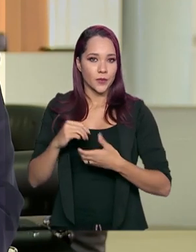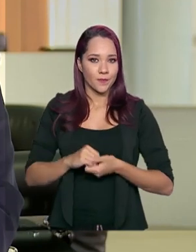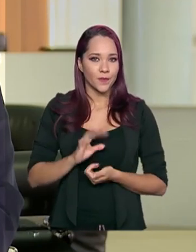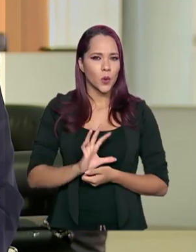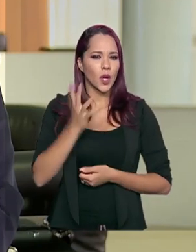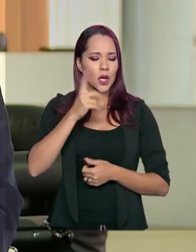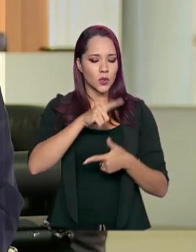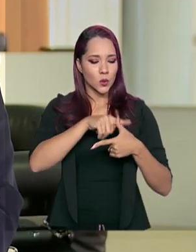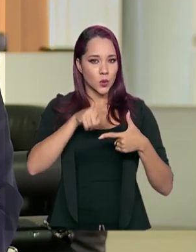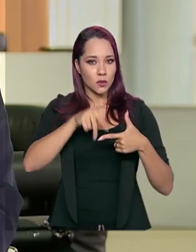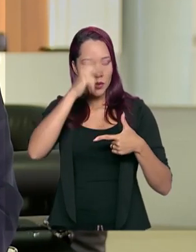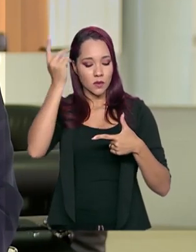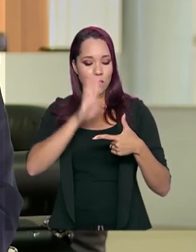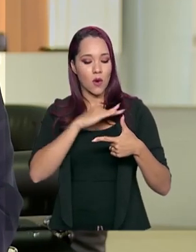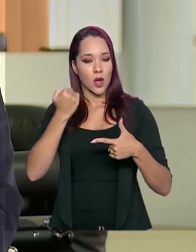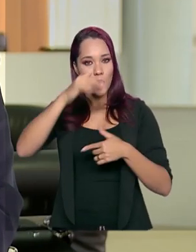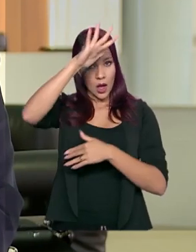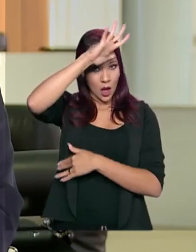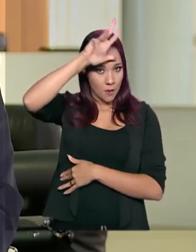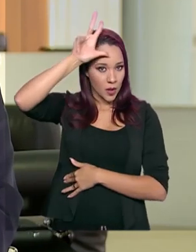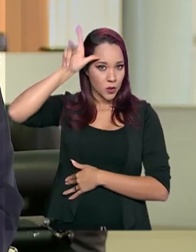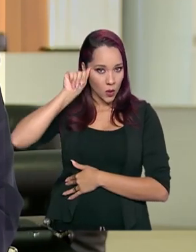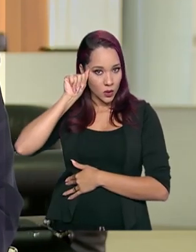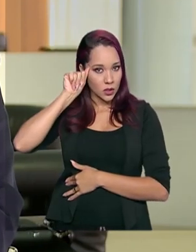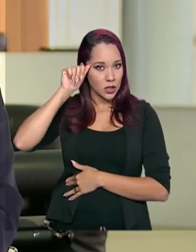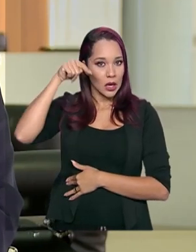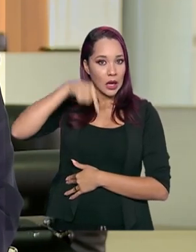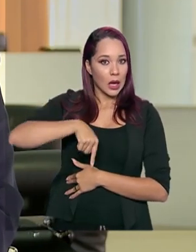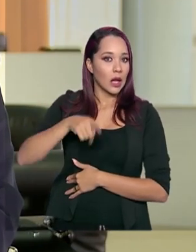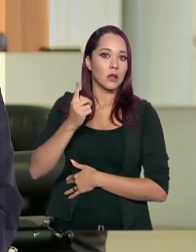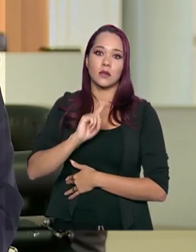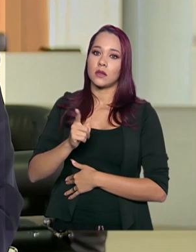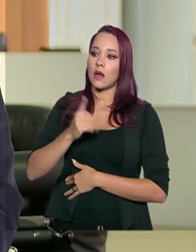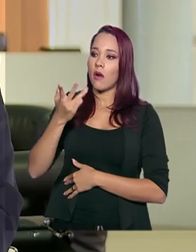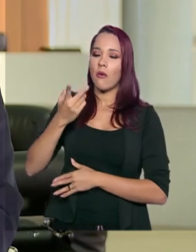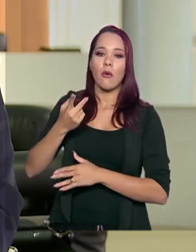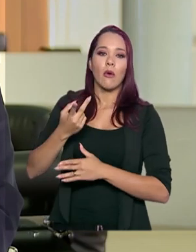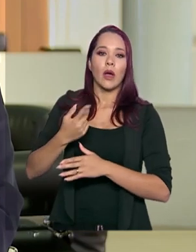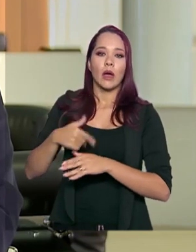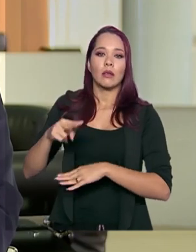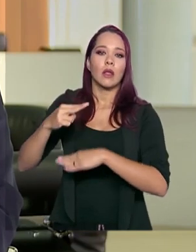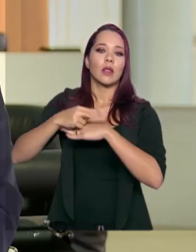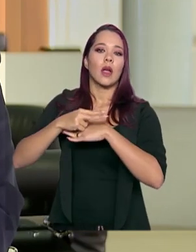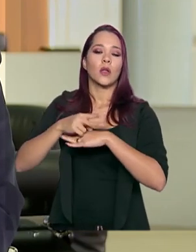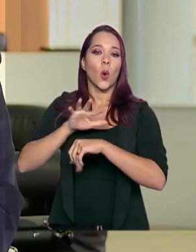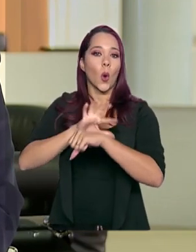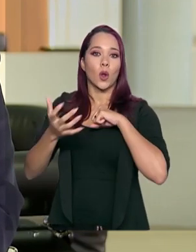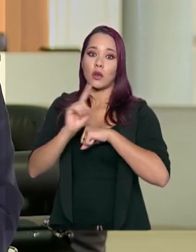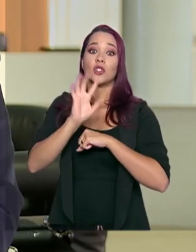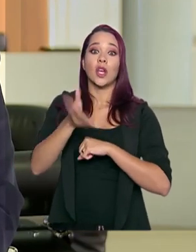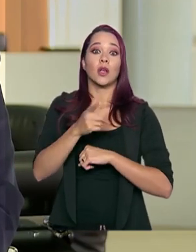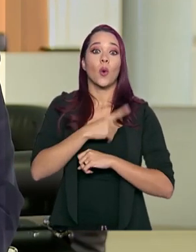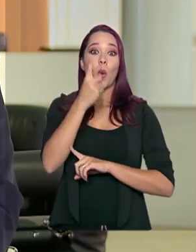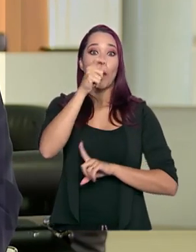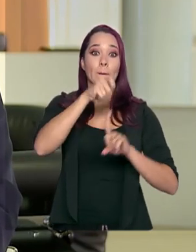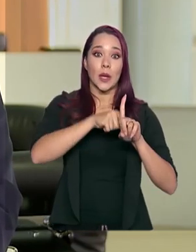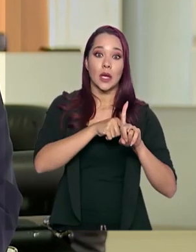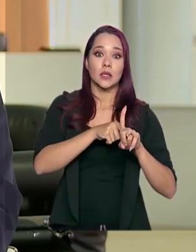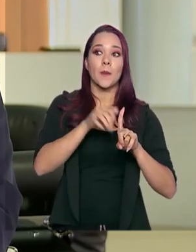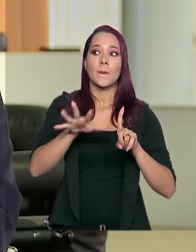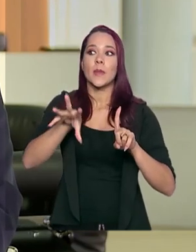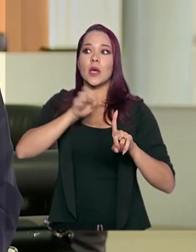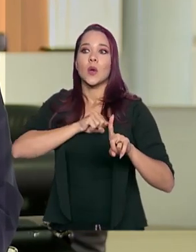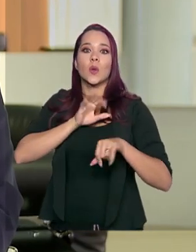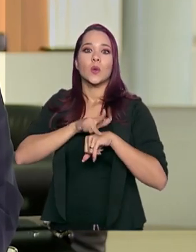de duas pessoas que faleceram no Amazonas, elas não foram internadas pelo coronavírus. Elas já estavam há um mês e contraíram a doença já